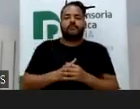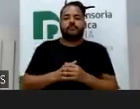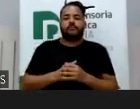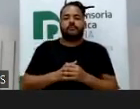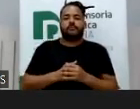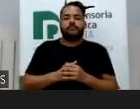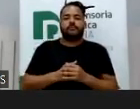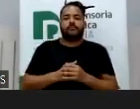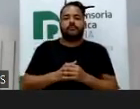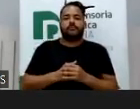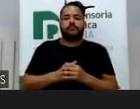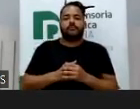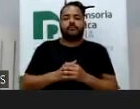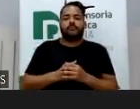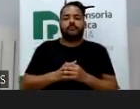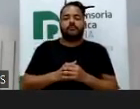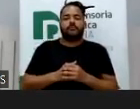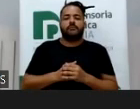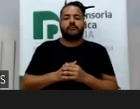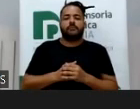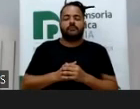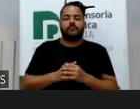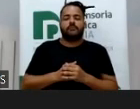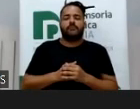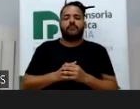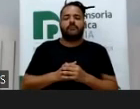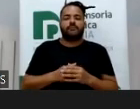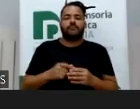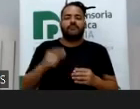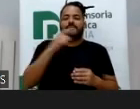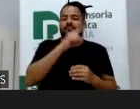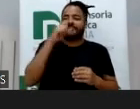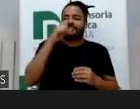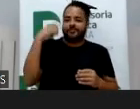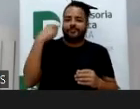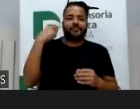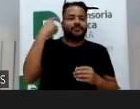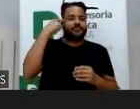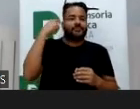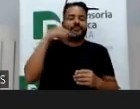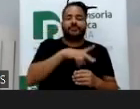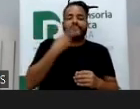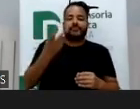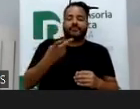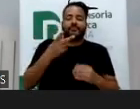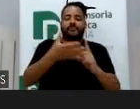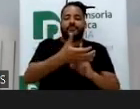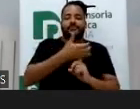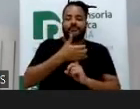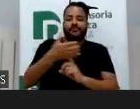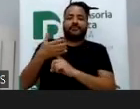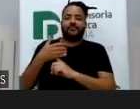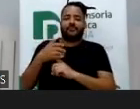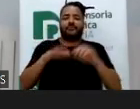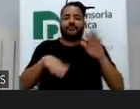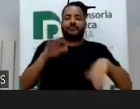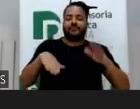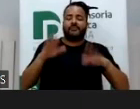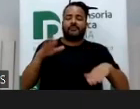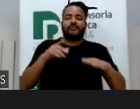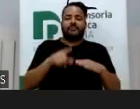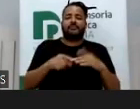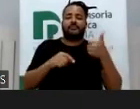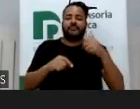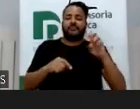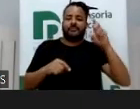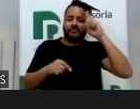já tentei revisão em todas as instâncias, chique do último, é louco, na verdade, porque tem guarda compartilhada com alternância de residência, é para 15